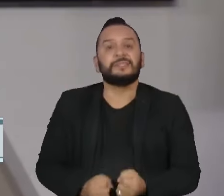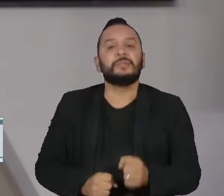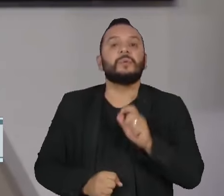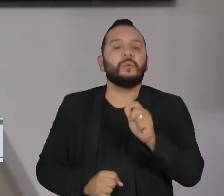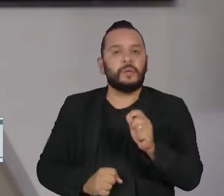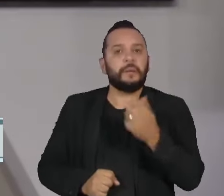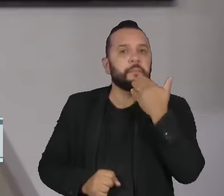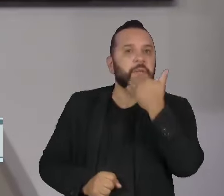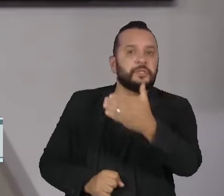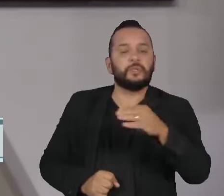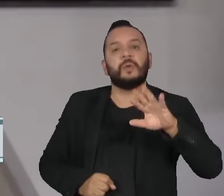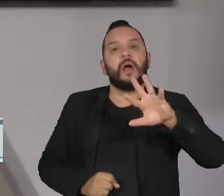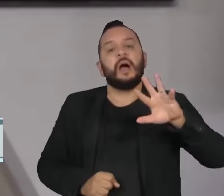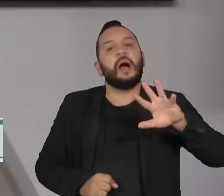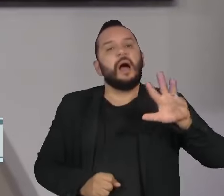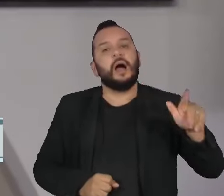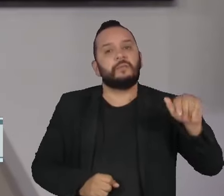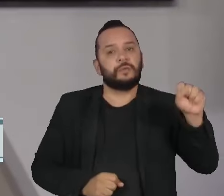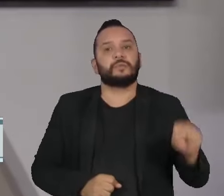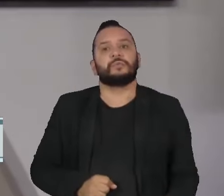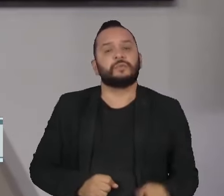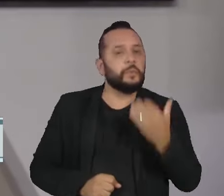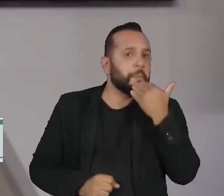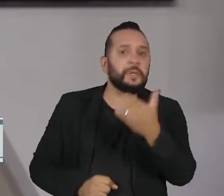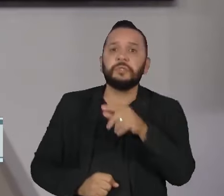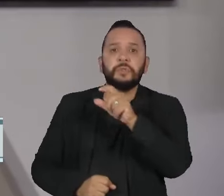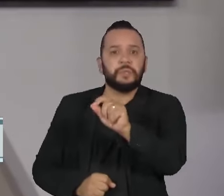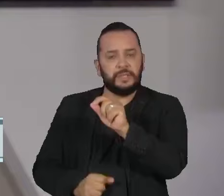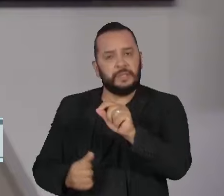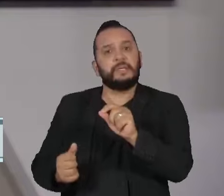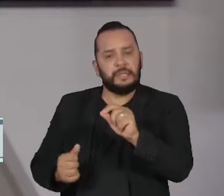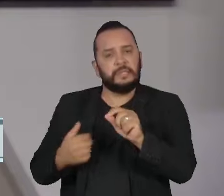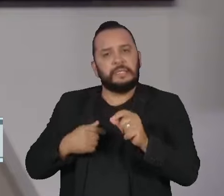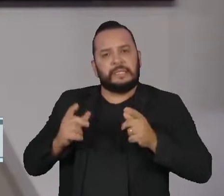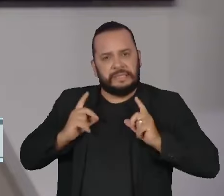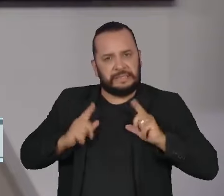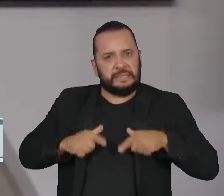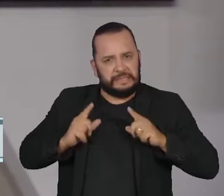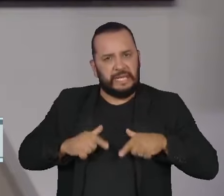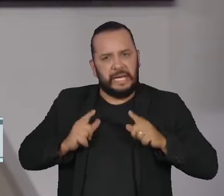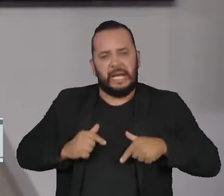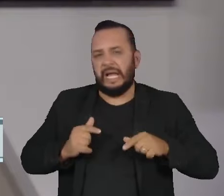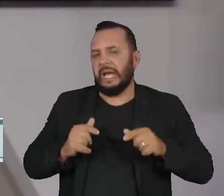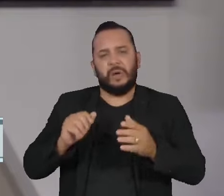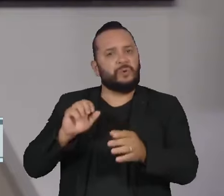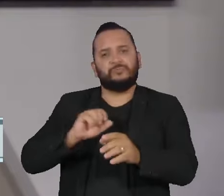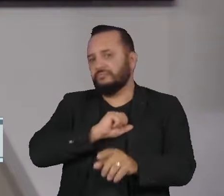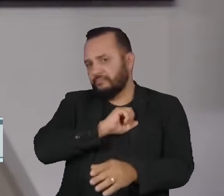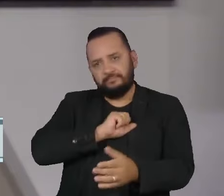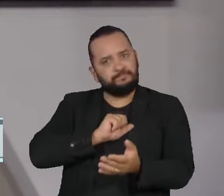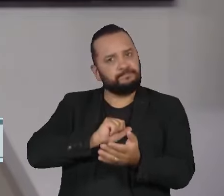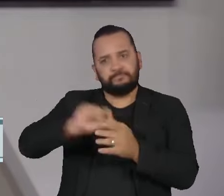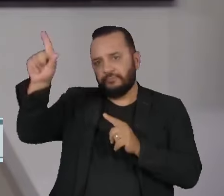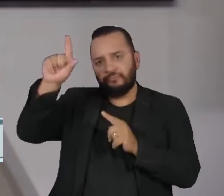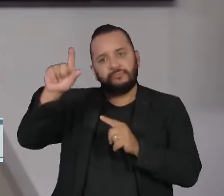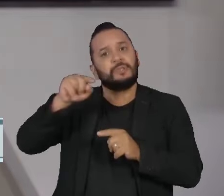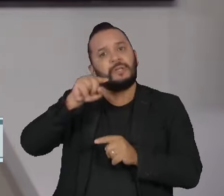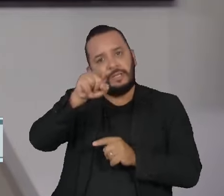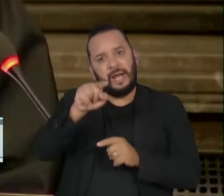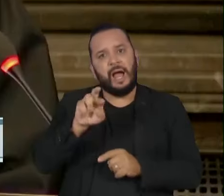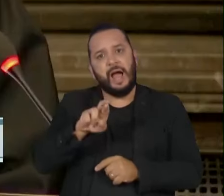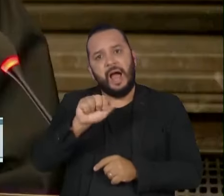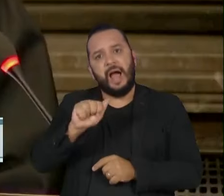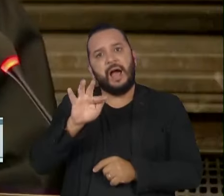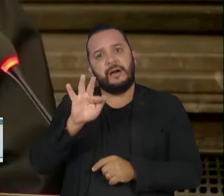pela África do Sul, que pede a imediata retirada de Israel de Rafa, no extremo sul da faixa de Gaza.